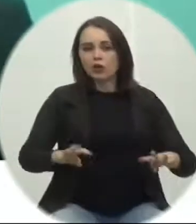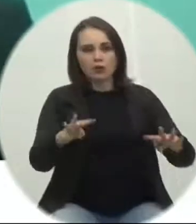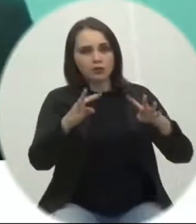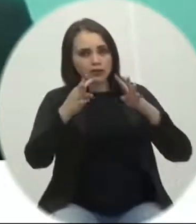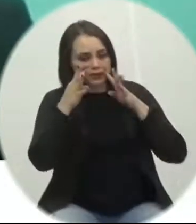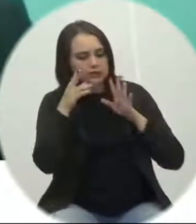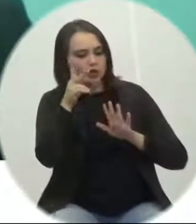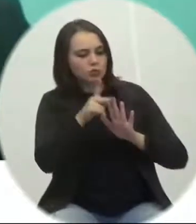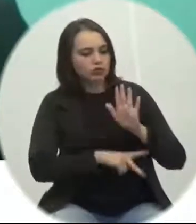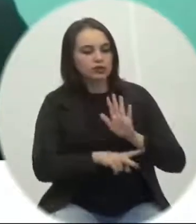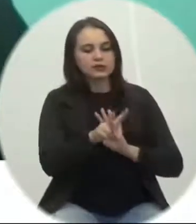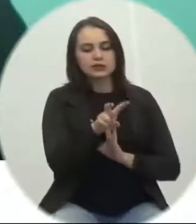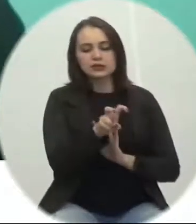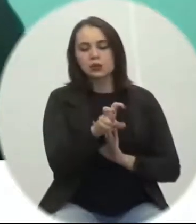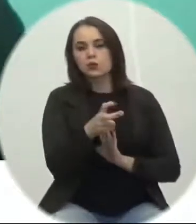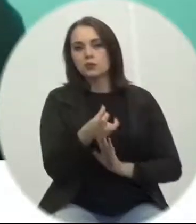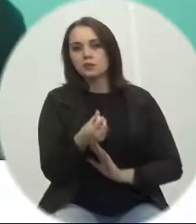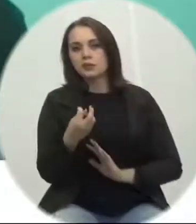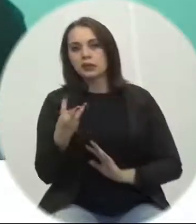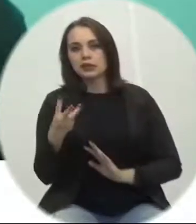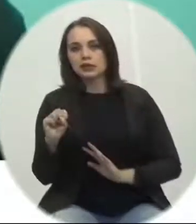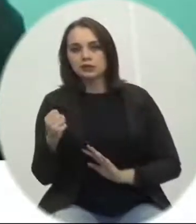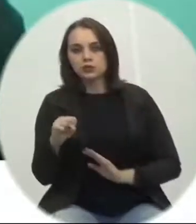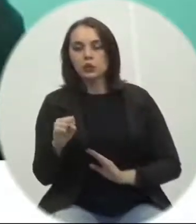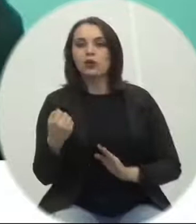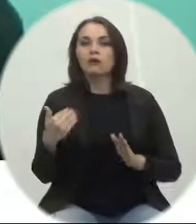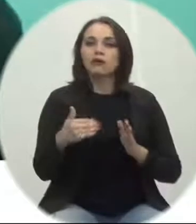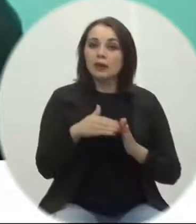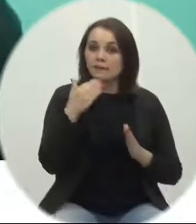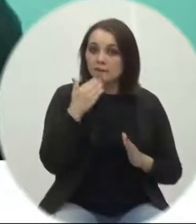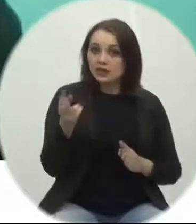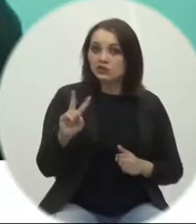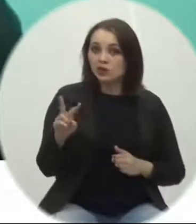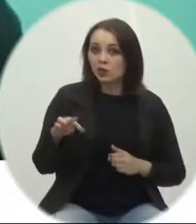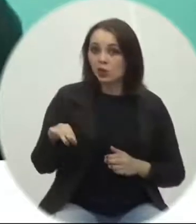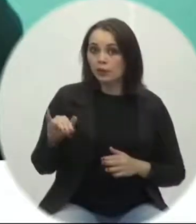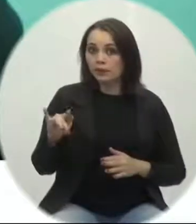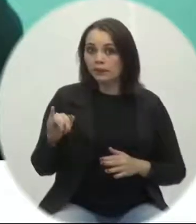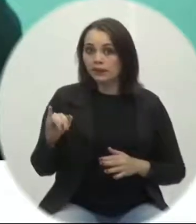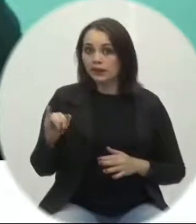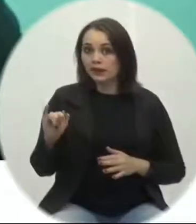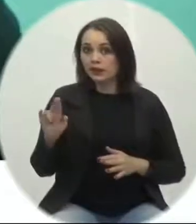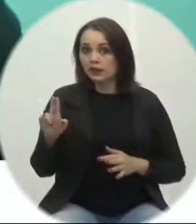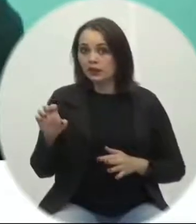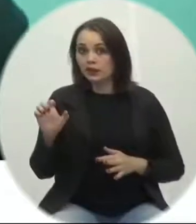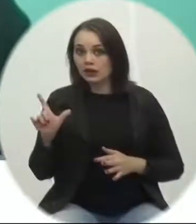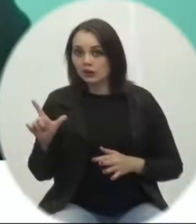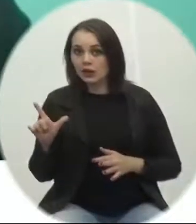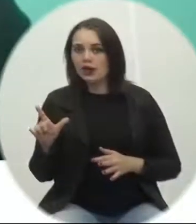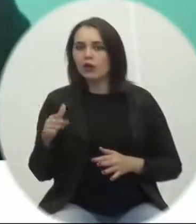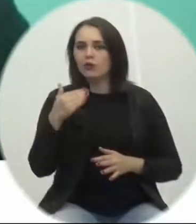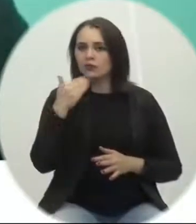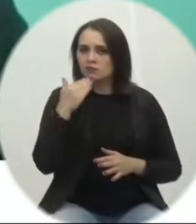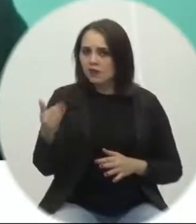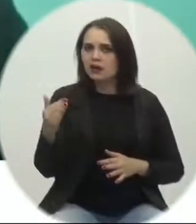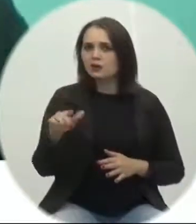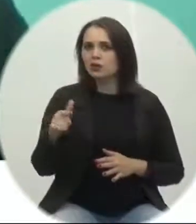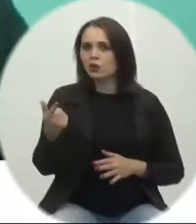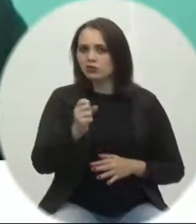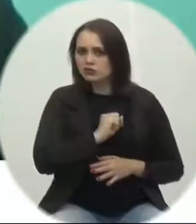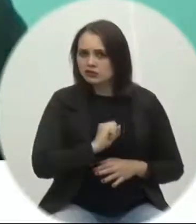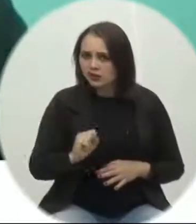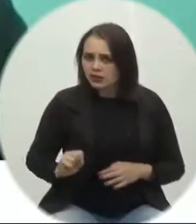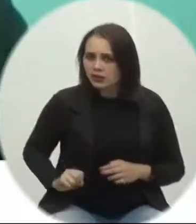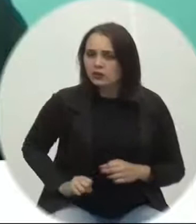esse PL 5638 até peço ao vereador Miguel Perini que entre em contato com o senador Espirito Amin ao vereador